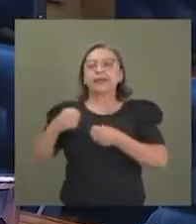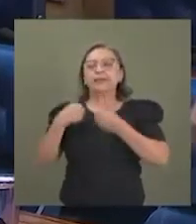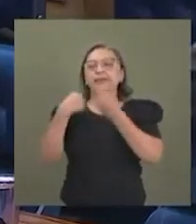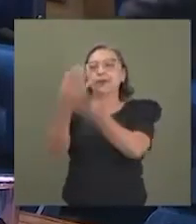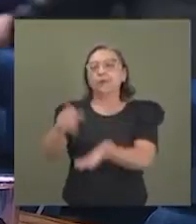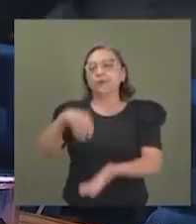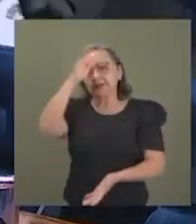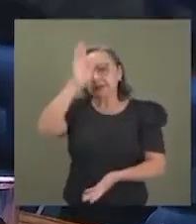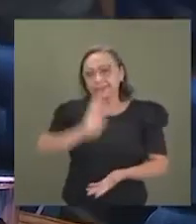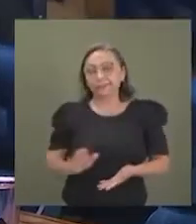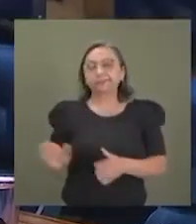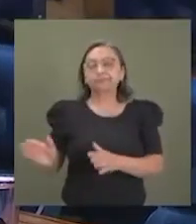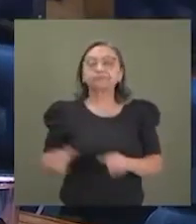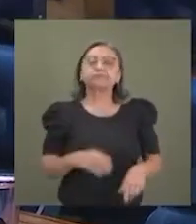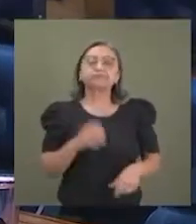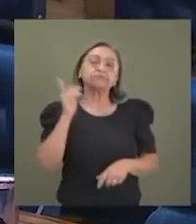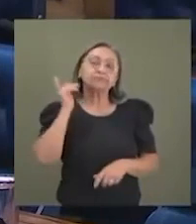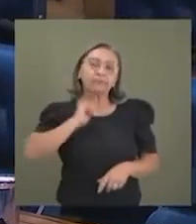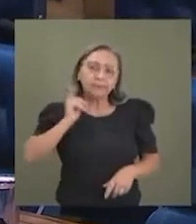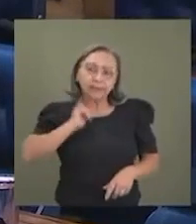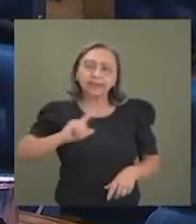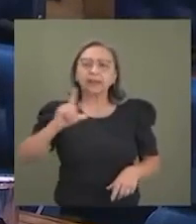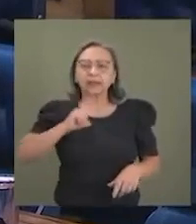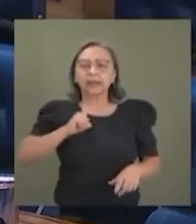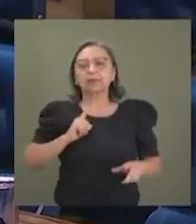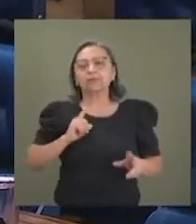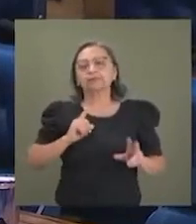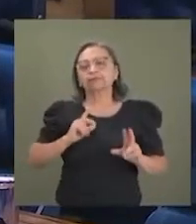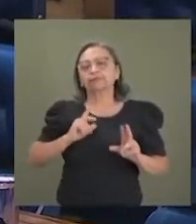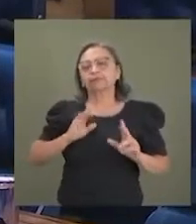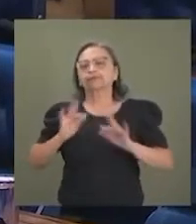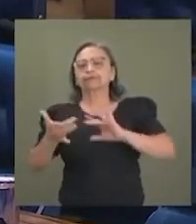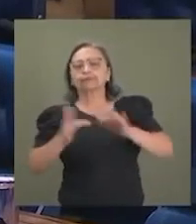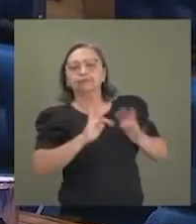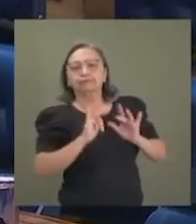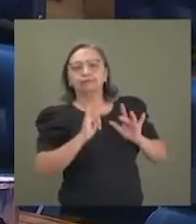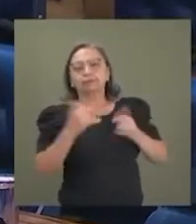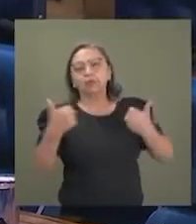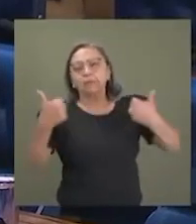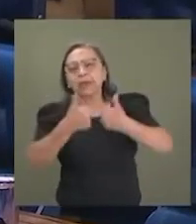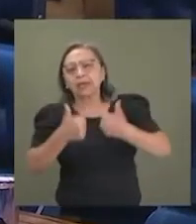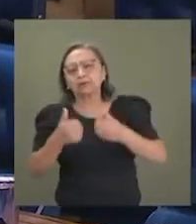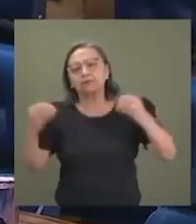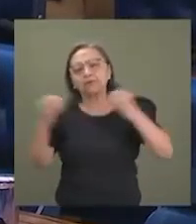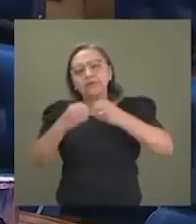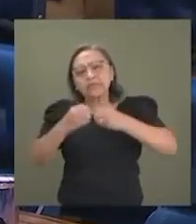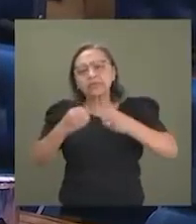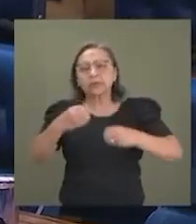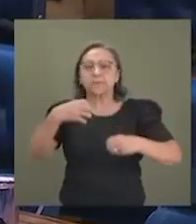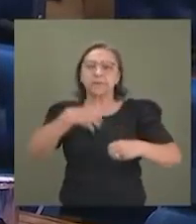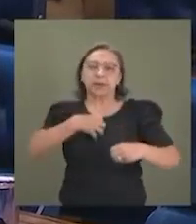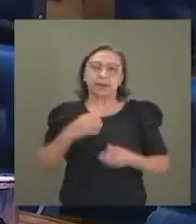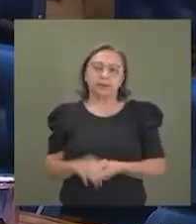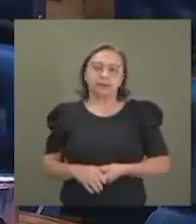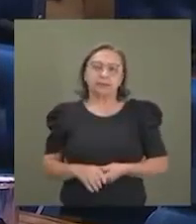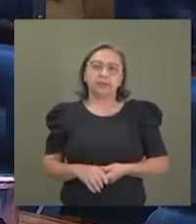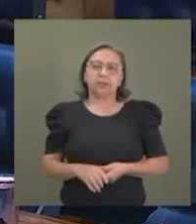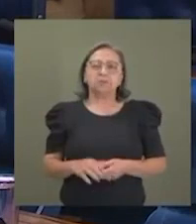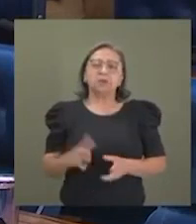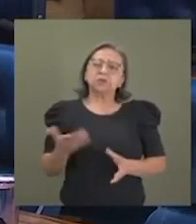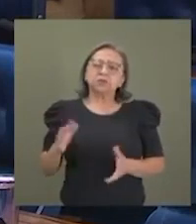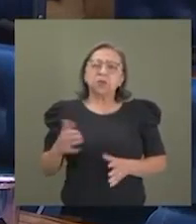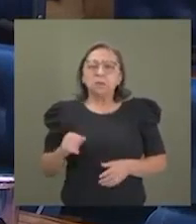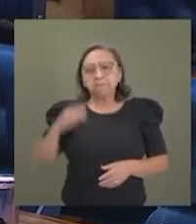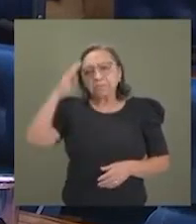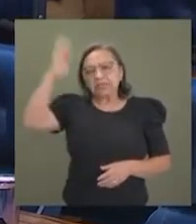Minas tem relação próxima com a Bahia. O principal, talvez, um dos principais escritores mineiros,